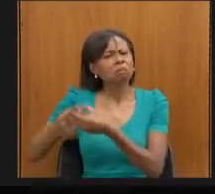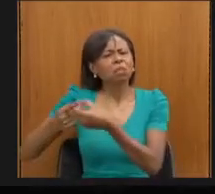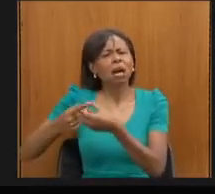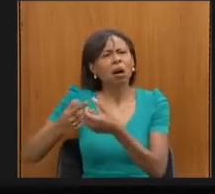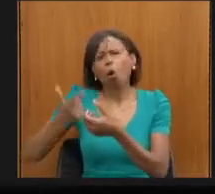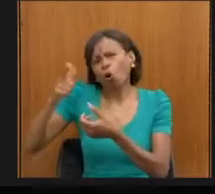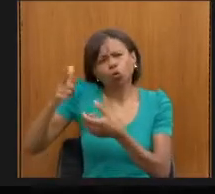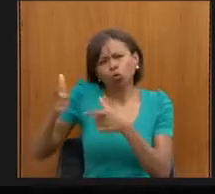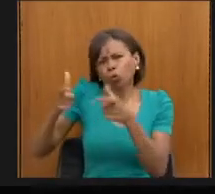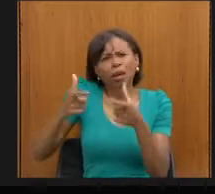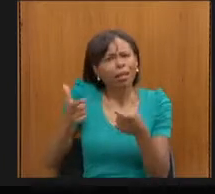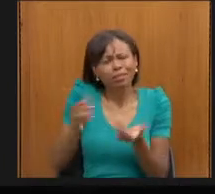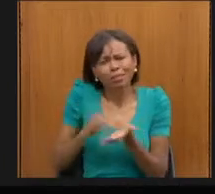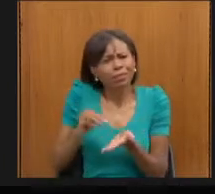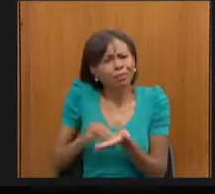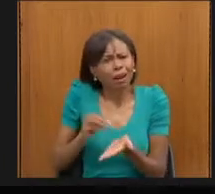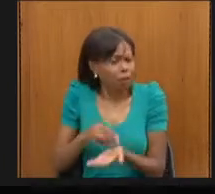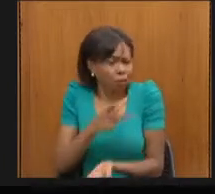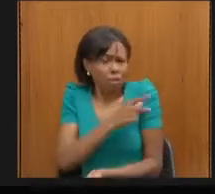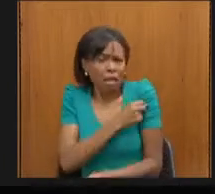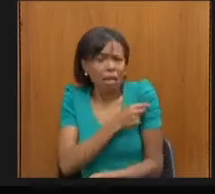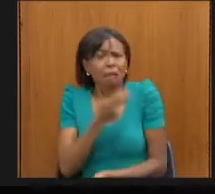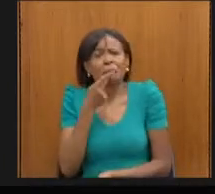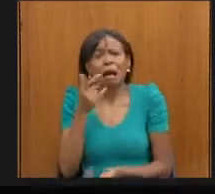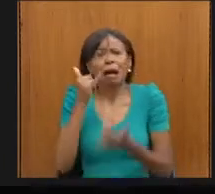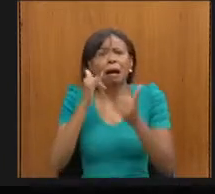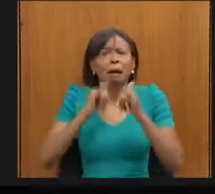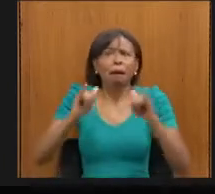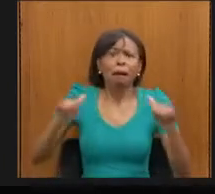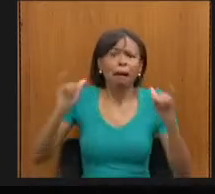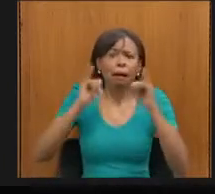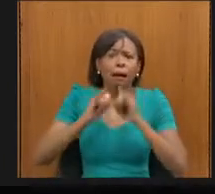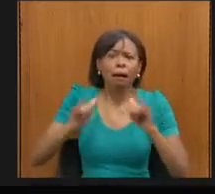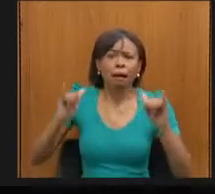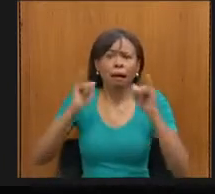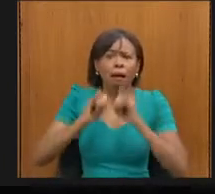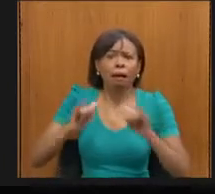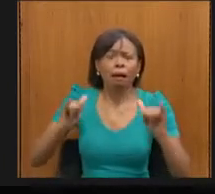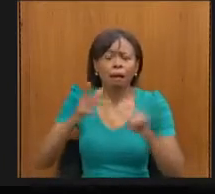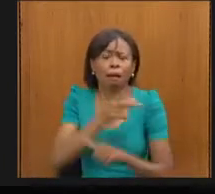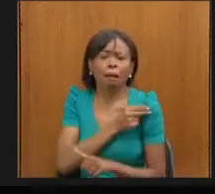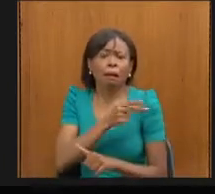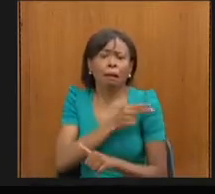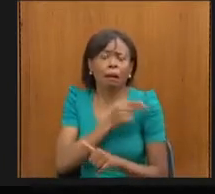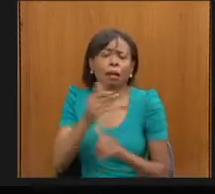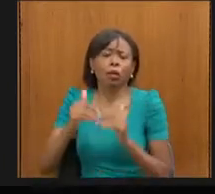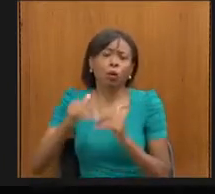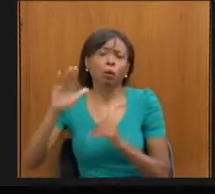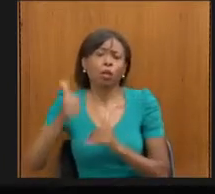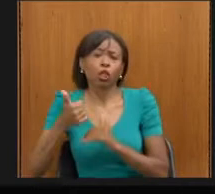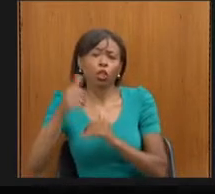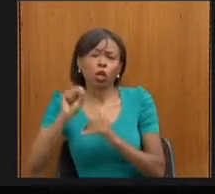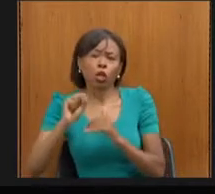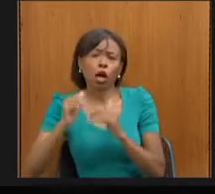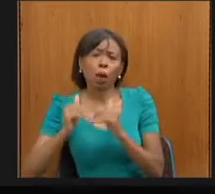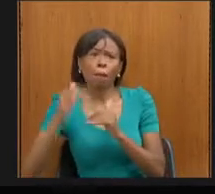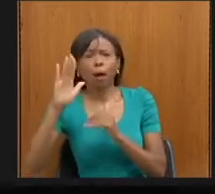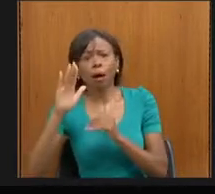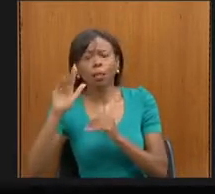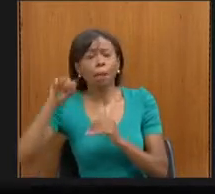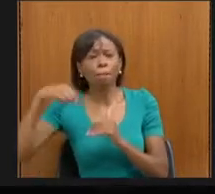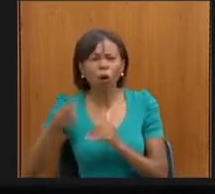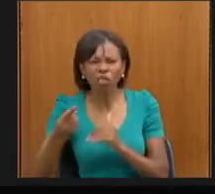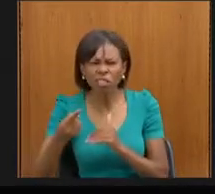vão vacinar, que isso e aquilo, e que seria após o público de 18 anos. Se for